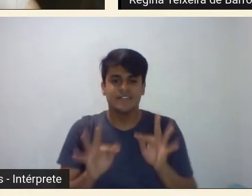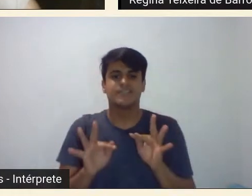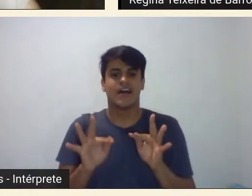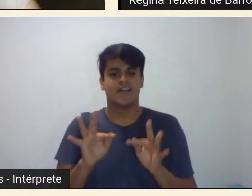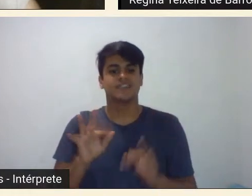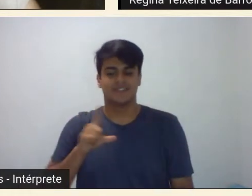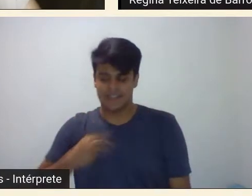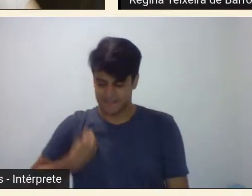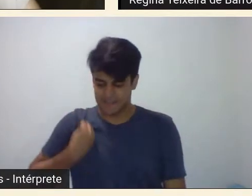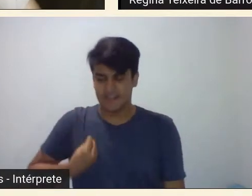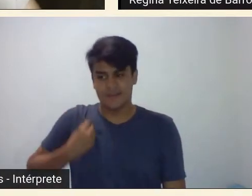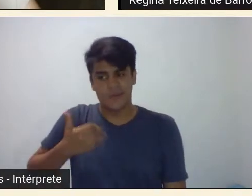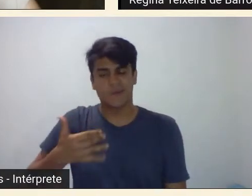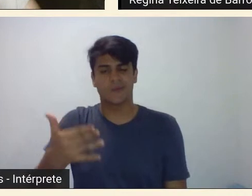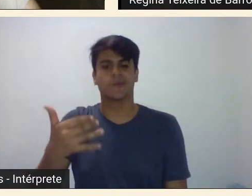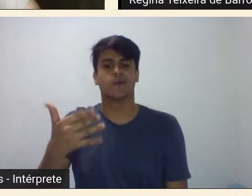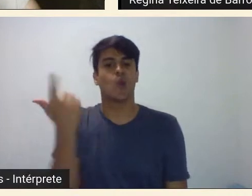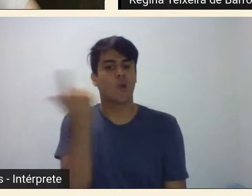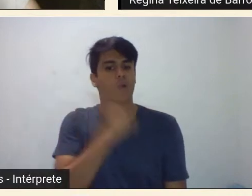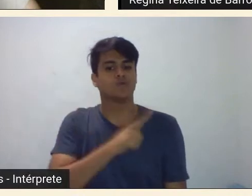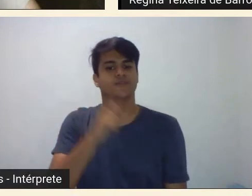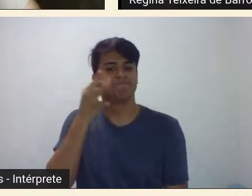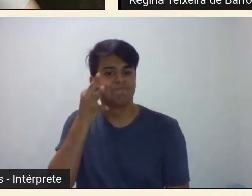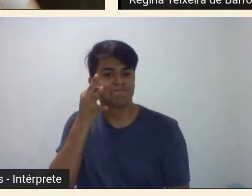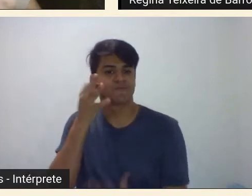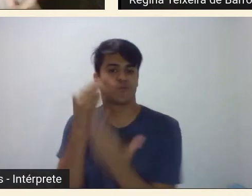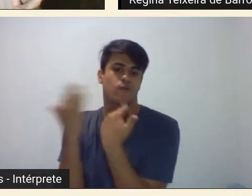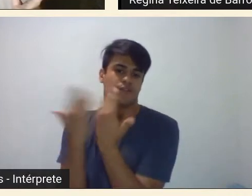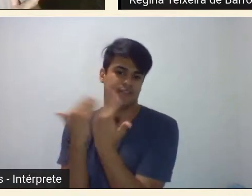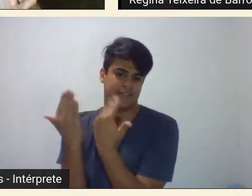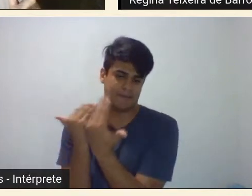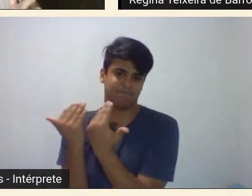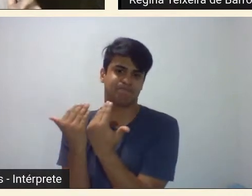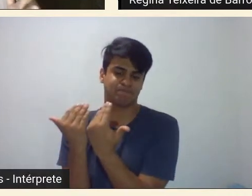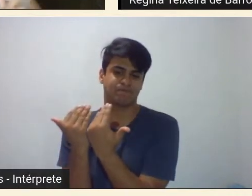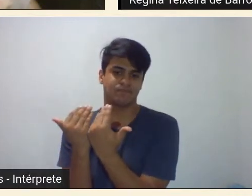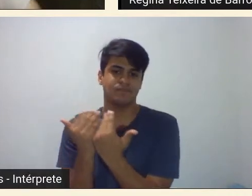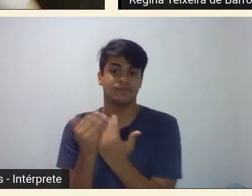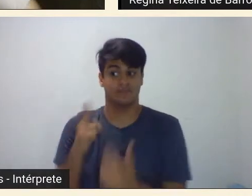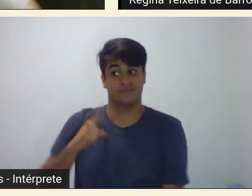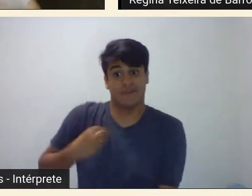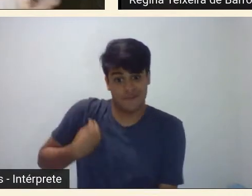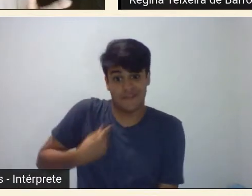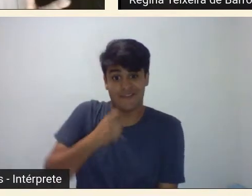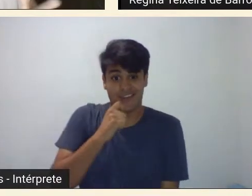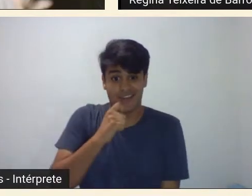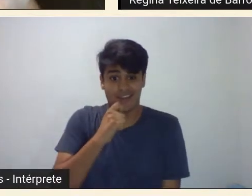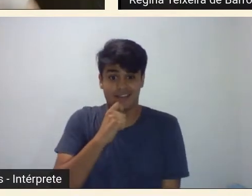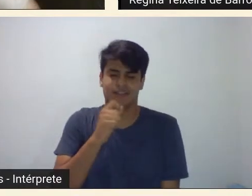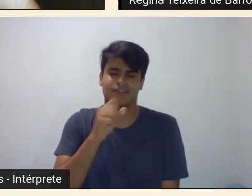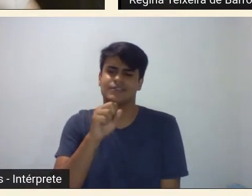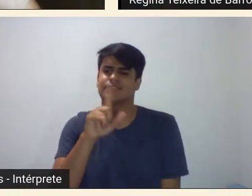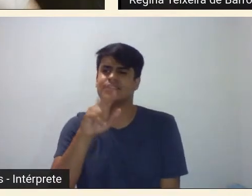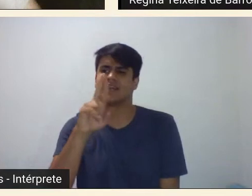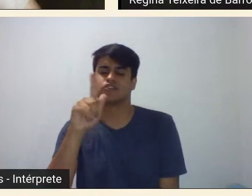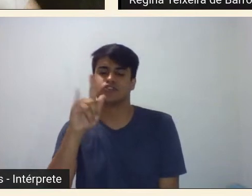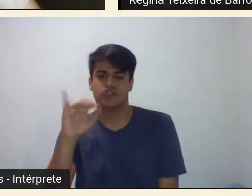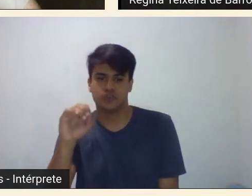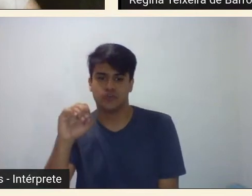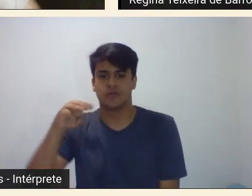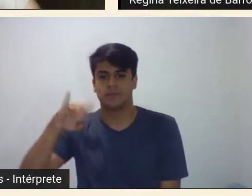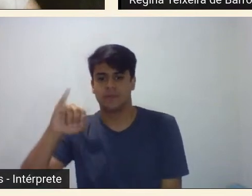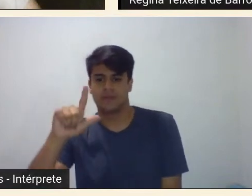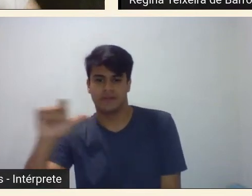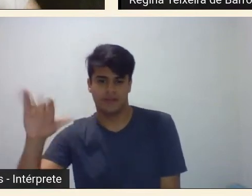e eu poder conversar com eles os que estavam vivos né? mas Sérgio Millier é claro então